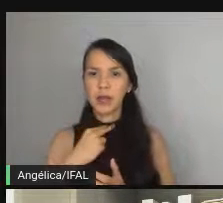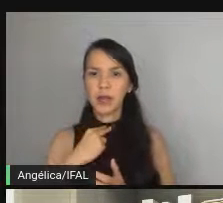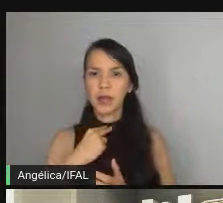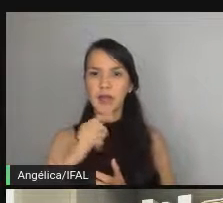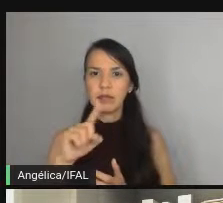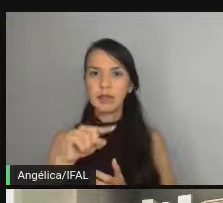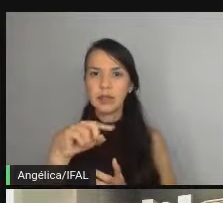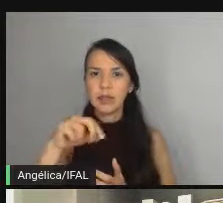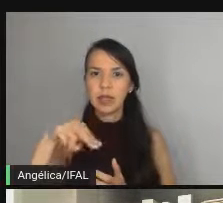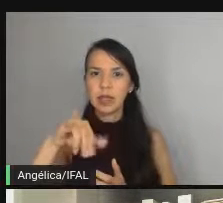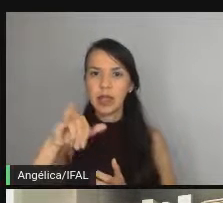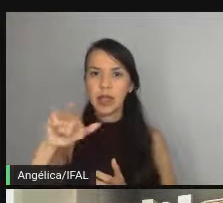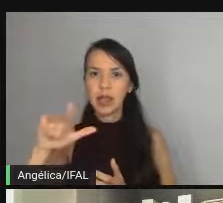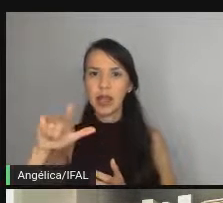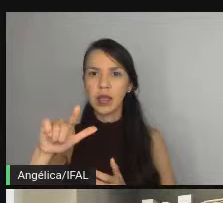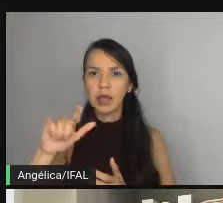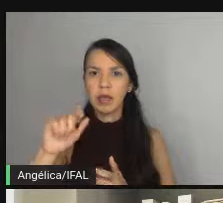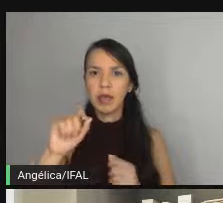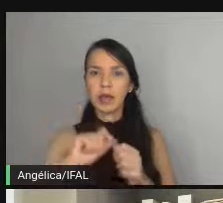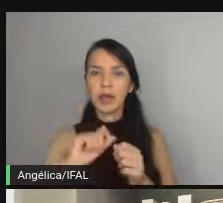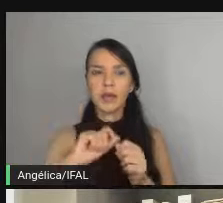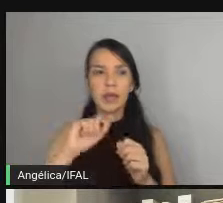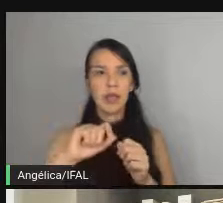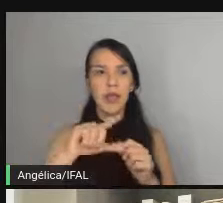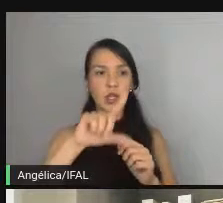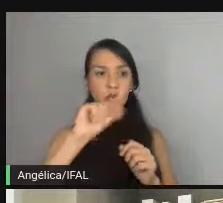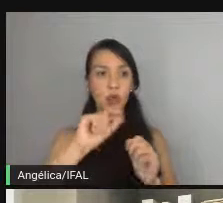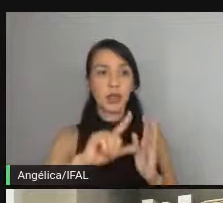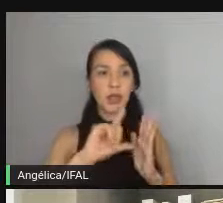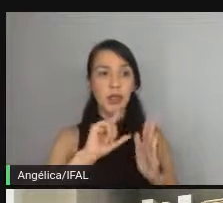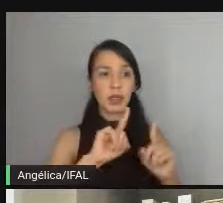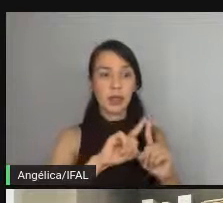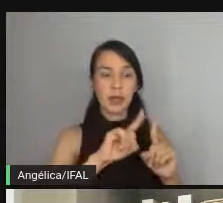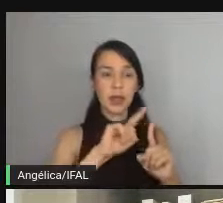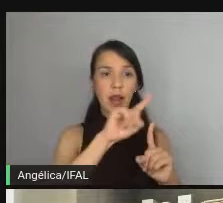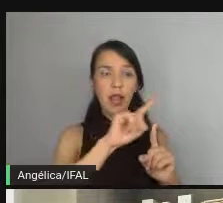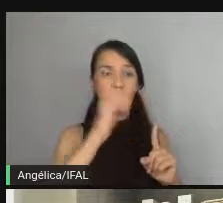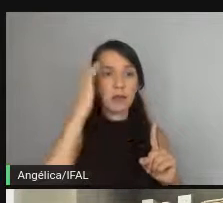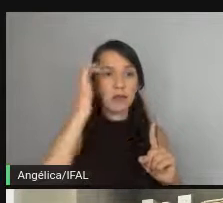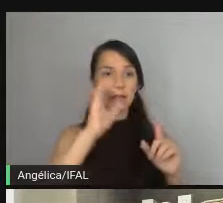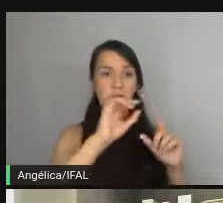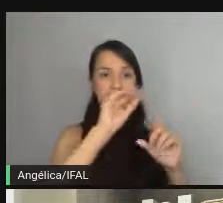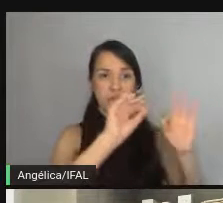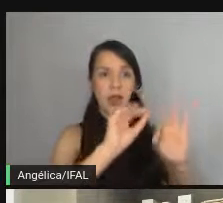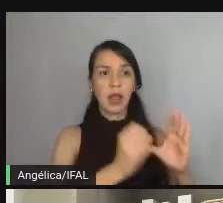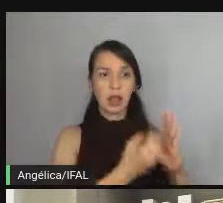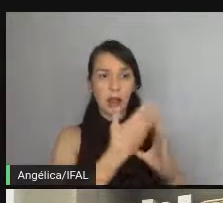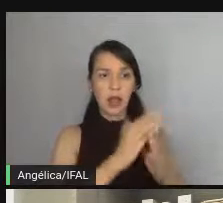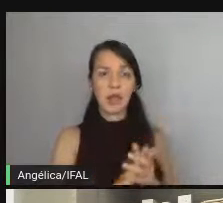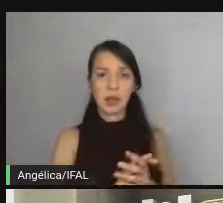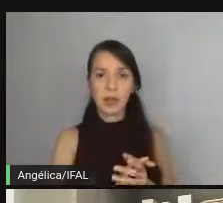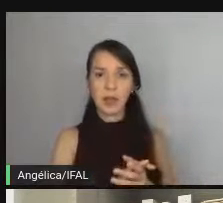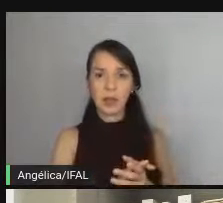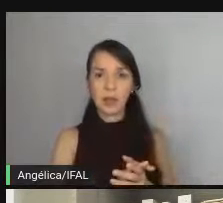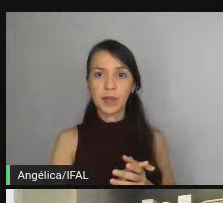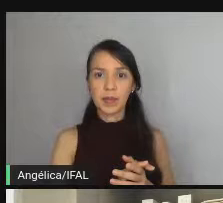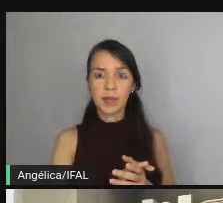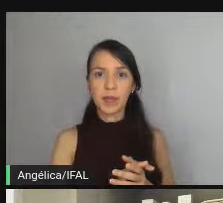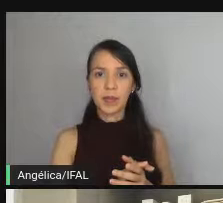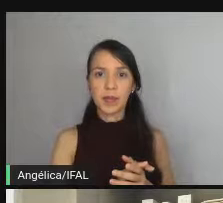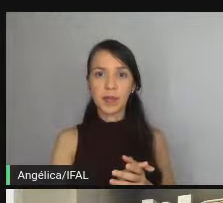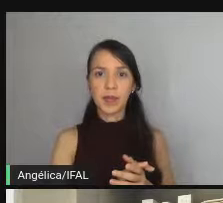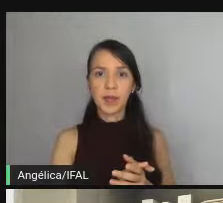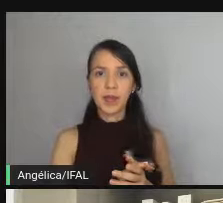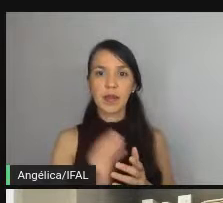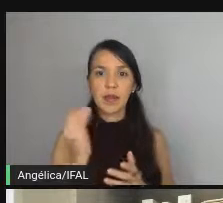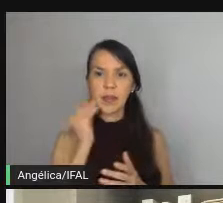a url já pode ser o que a gente tinha definido inclusive na expectativa isso exatamente então vamos chamar